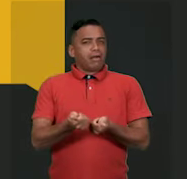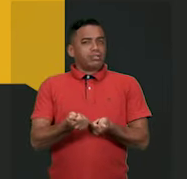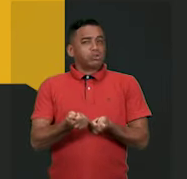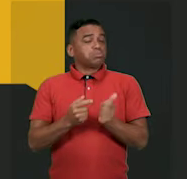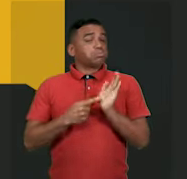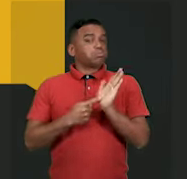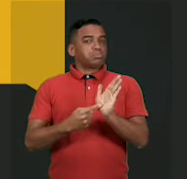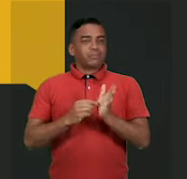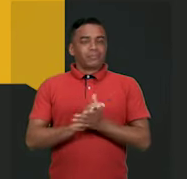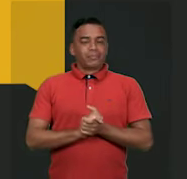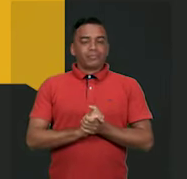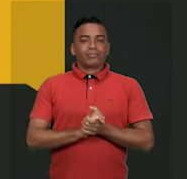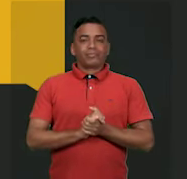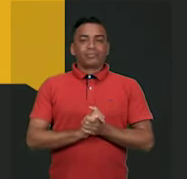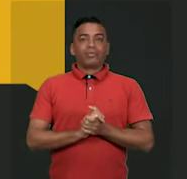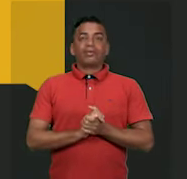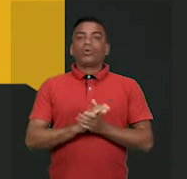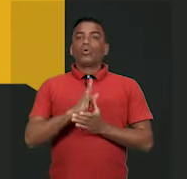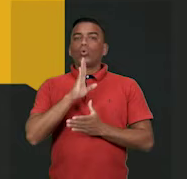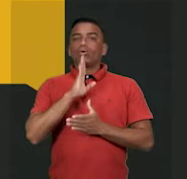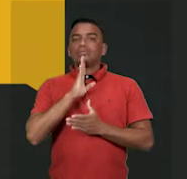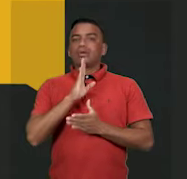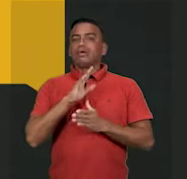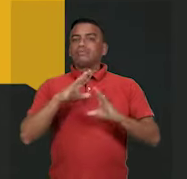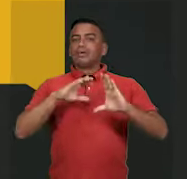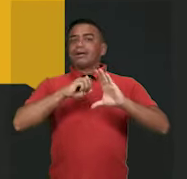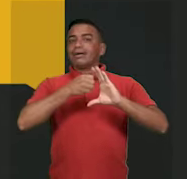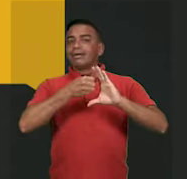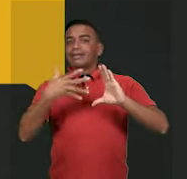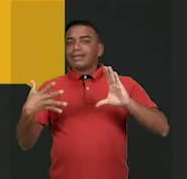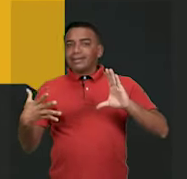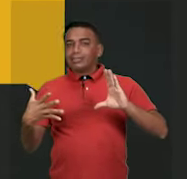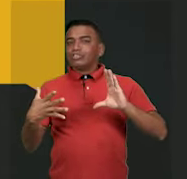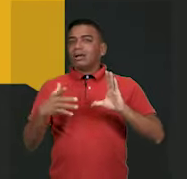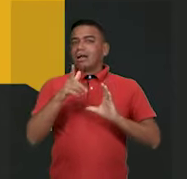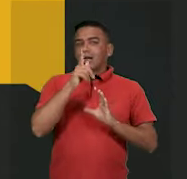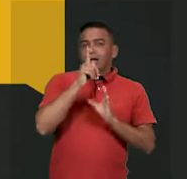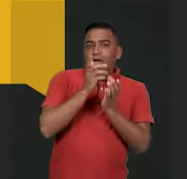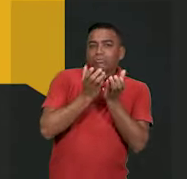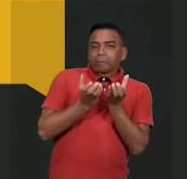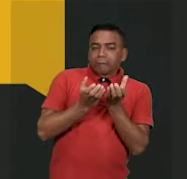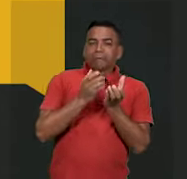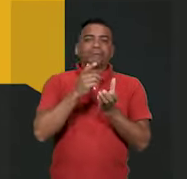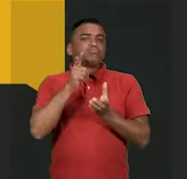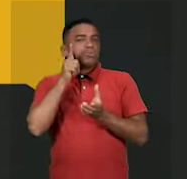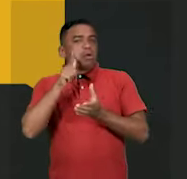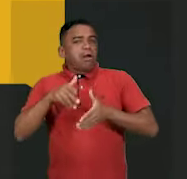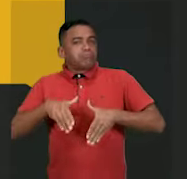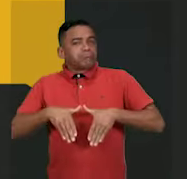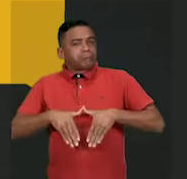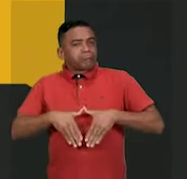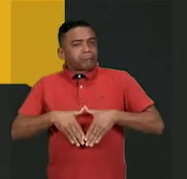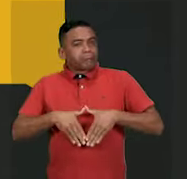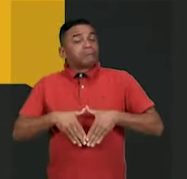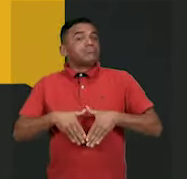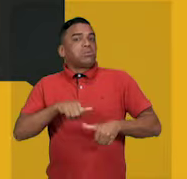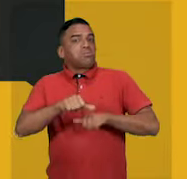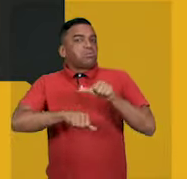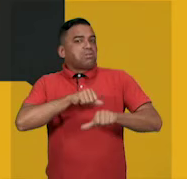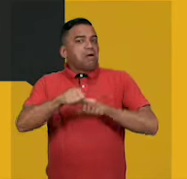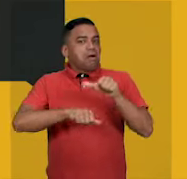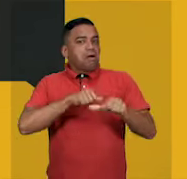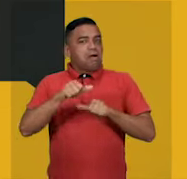Conhecer as características do aparelho reprodutor masculino e feminino e as transformações que ocorrem durante a